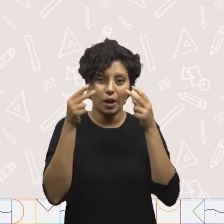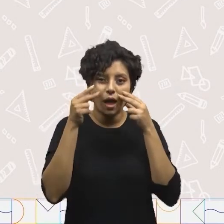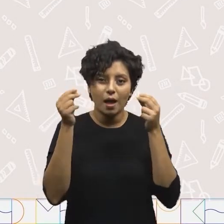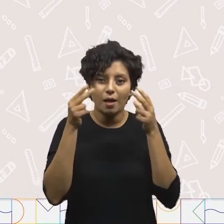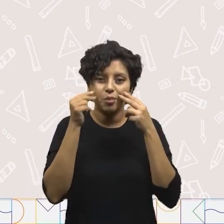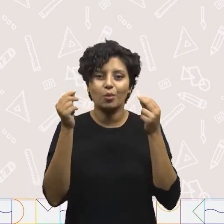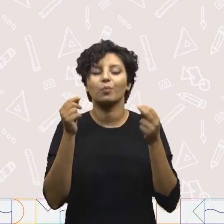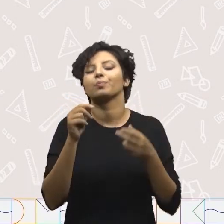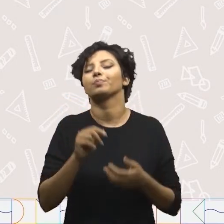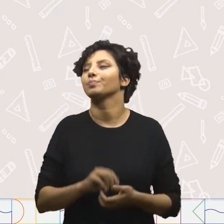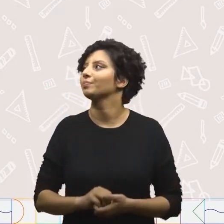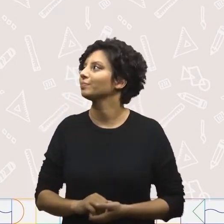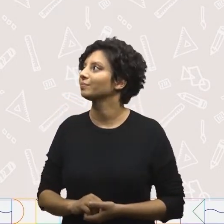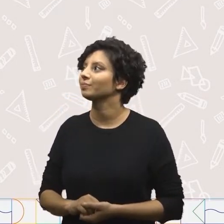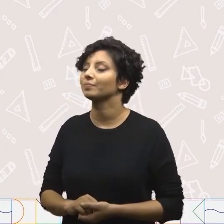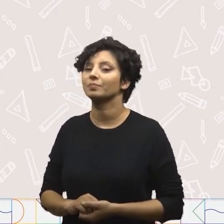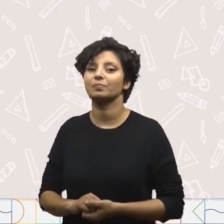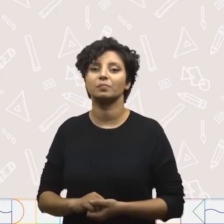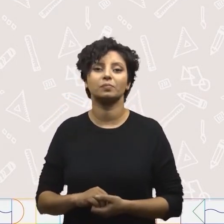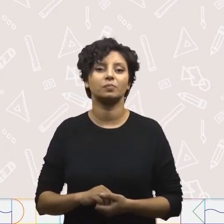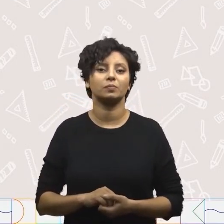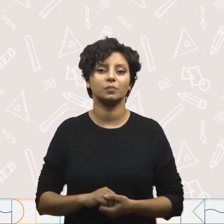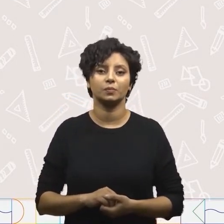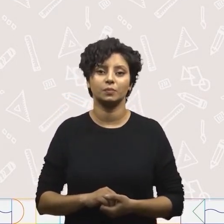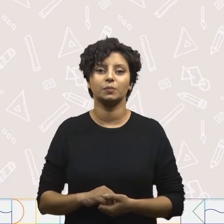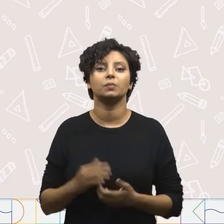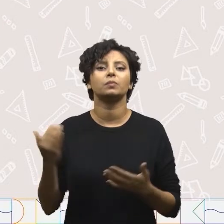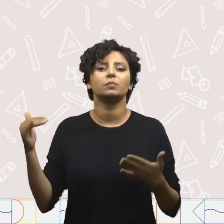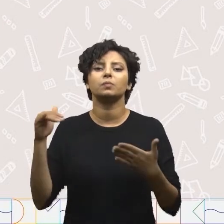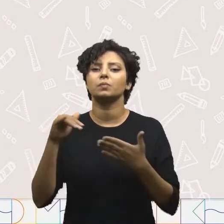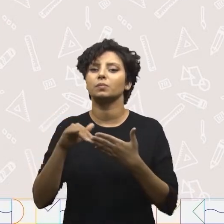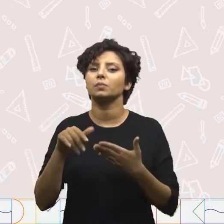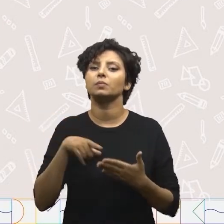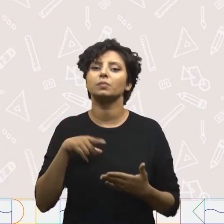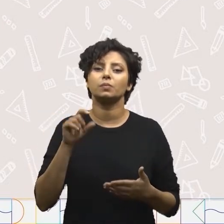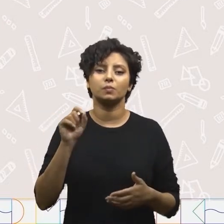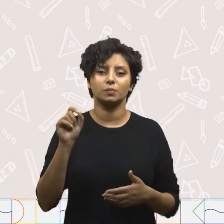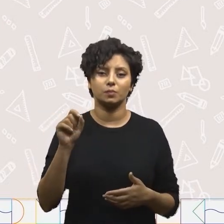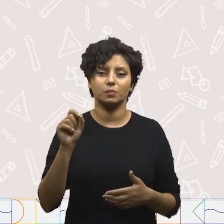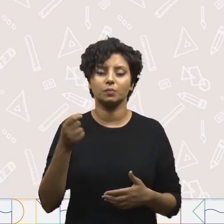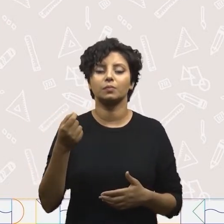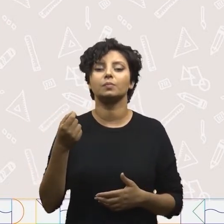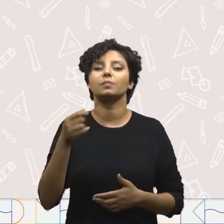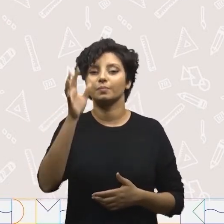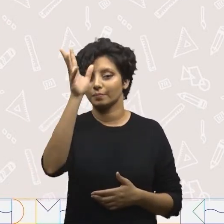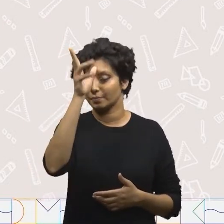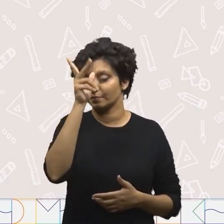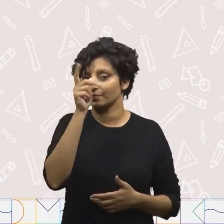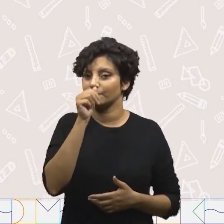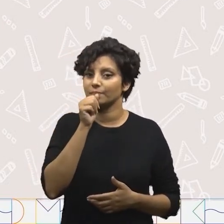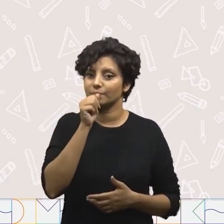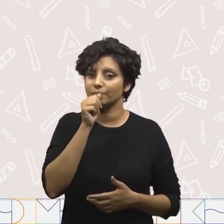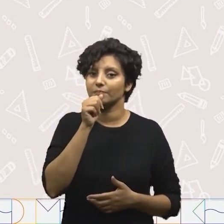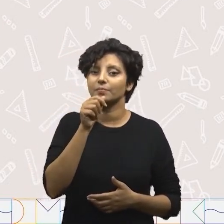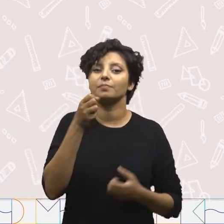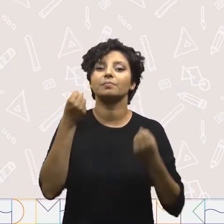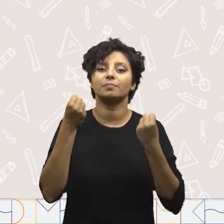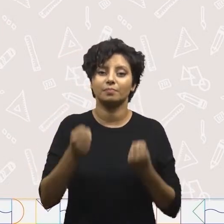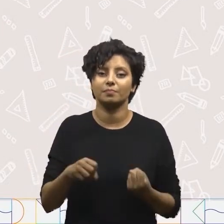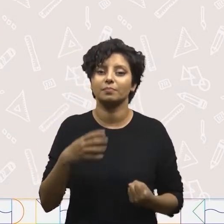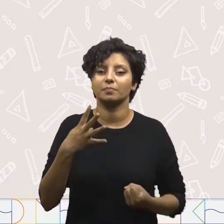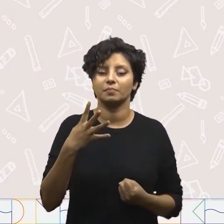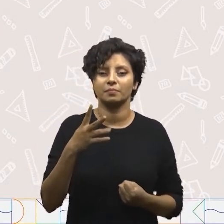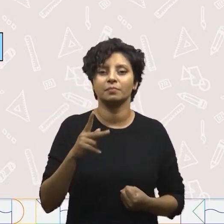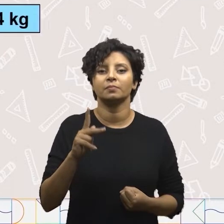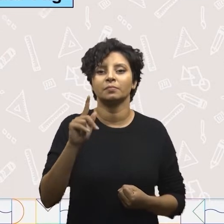temos o gato. Ele pesa apenas 5 quilos. E por último, a galinha. Ela pesa